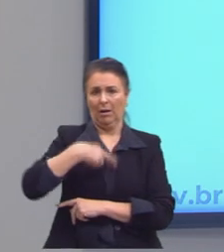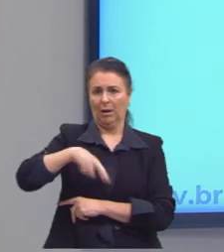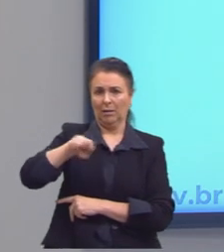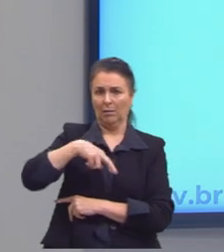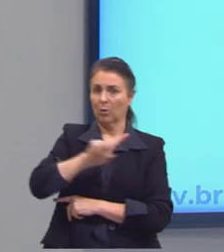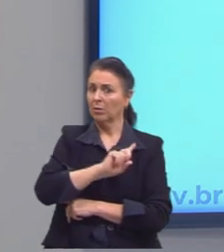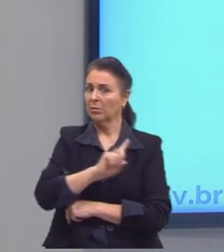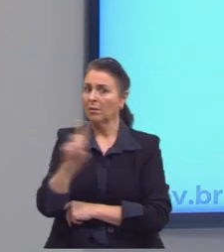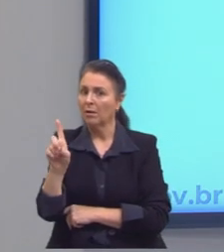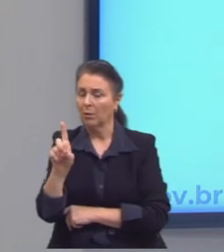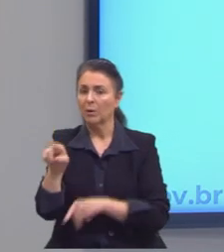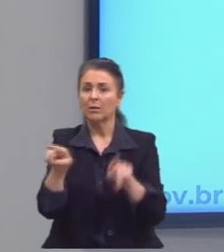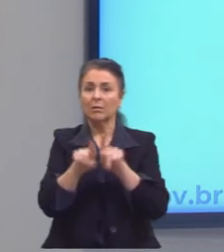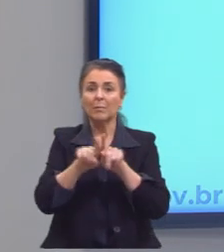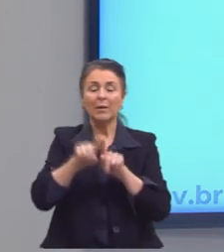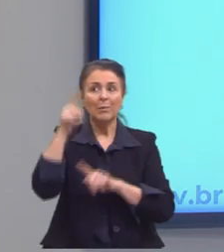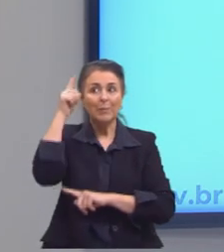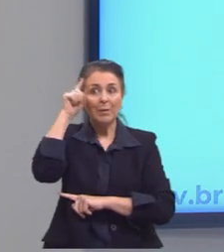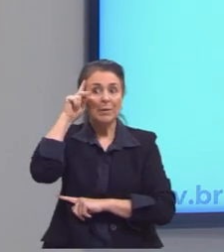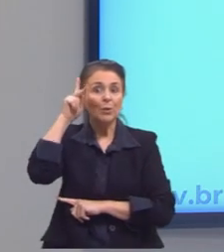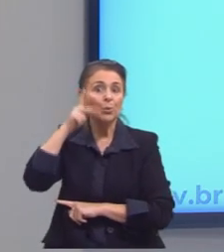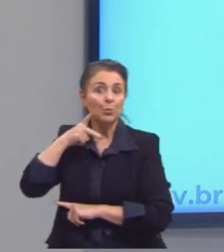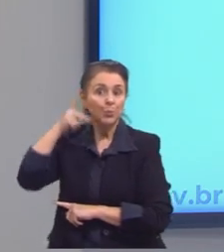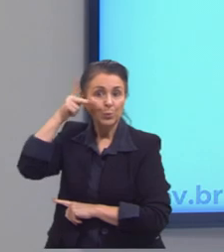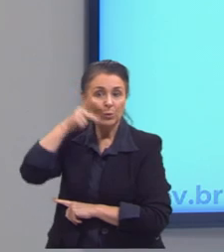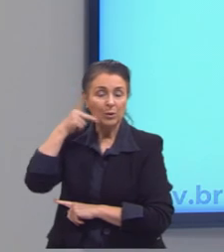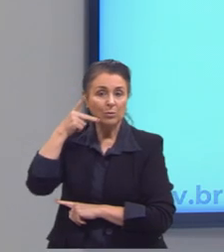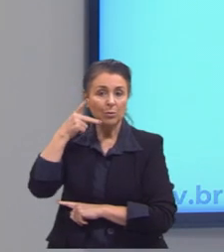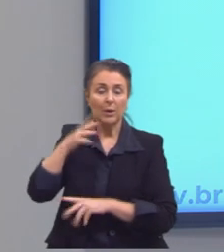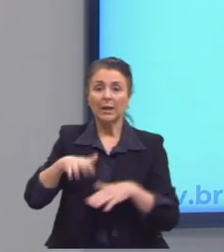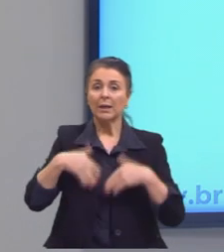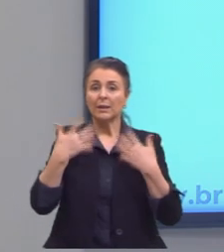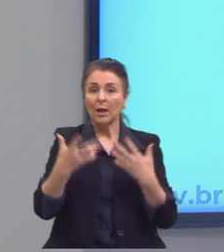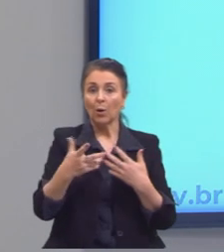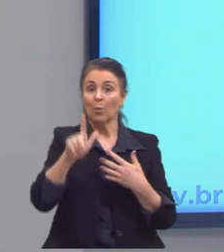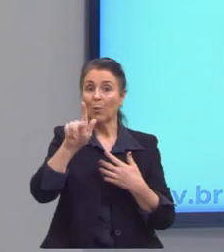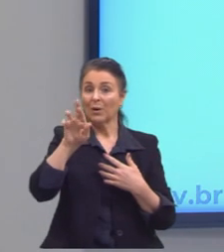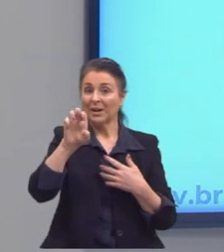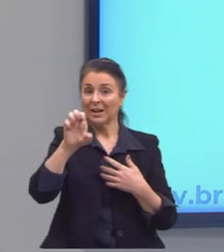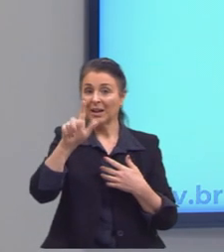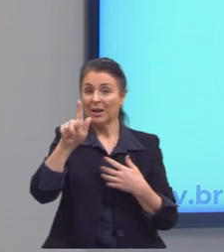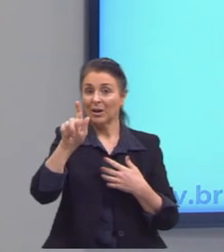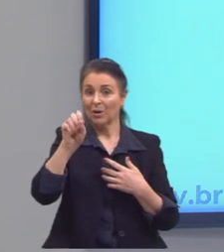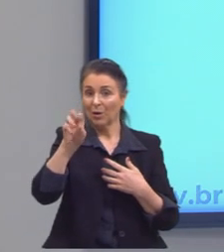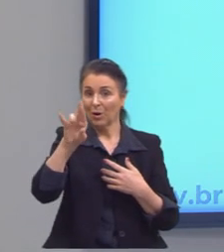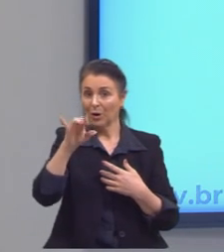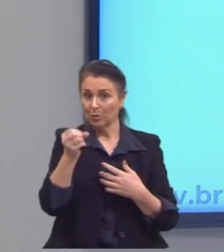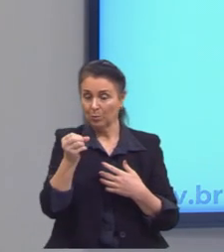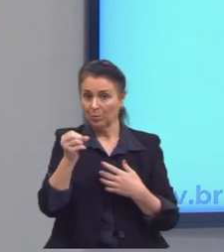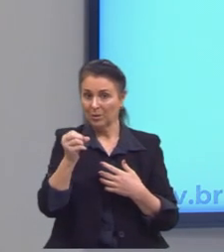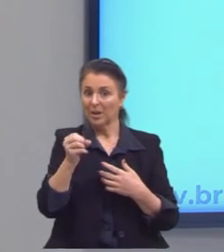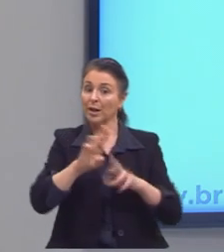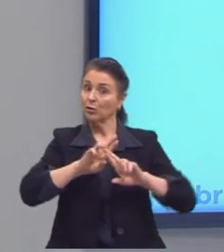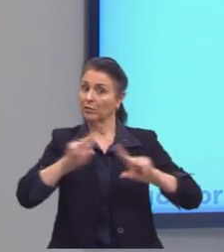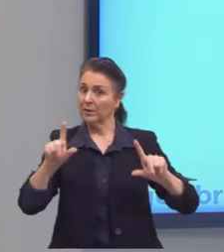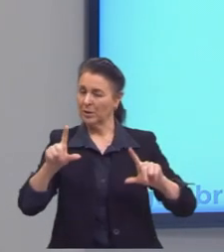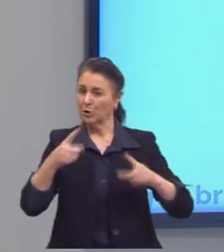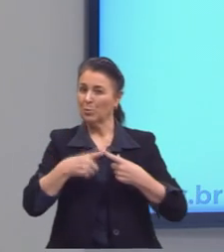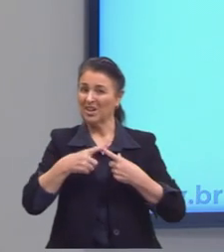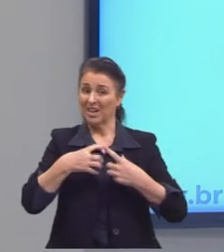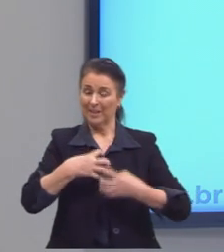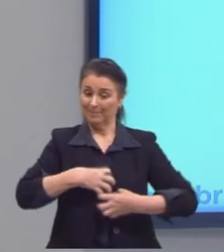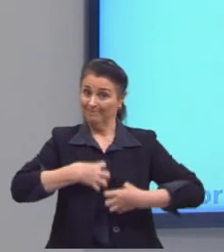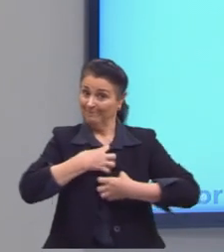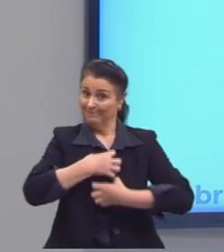era também esse pensamento político. Então, assim como o Gregório de Matos, mas não com a rebeldia do Gregório de Matos, o